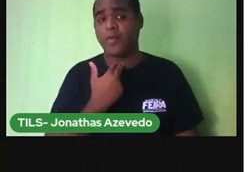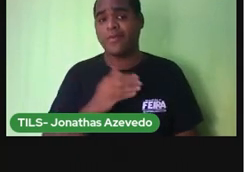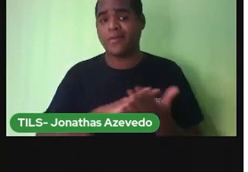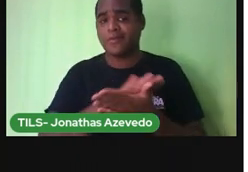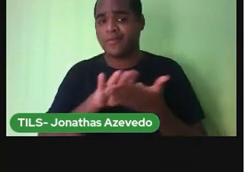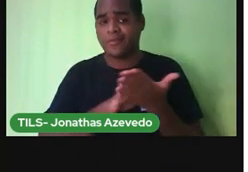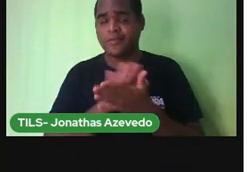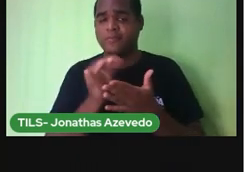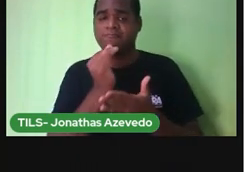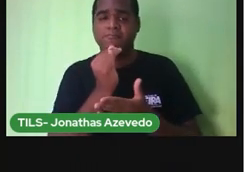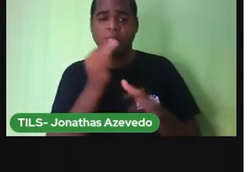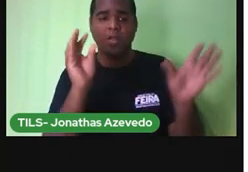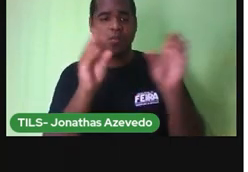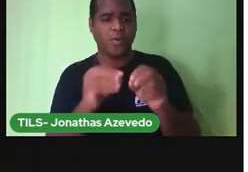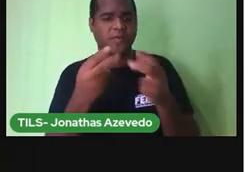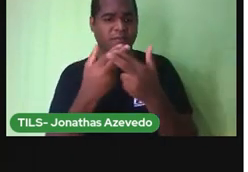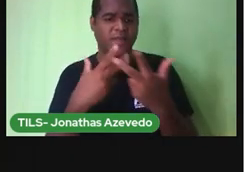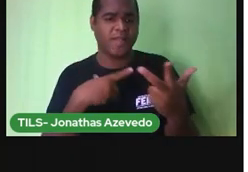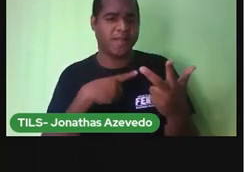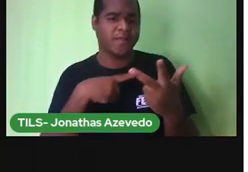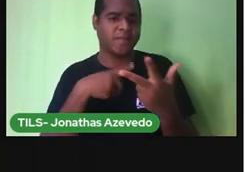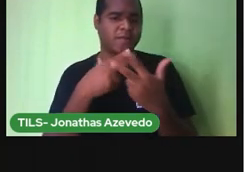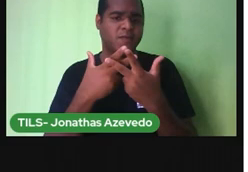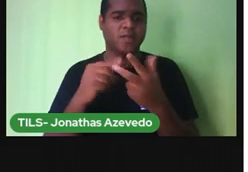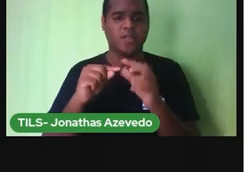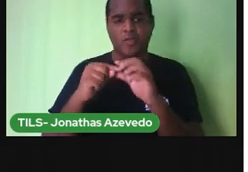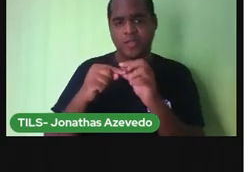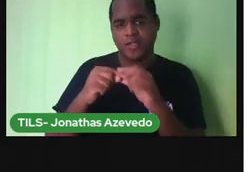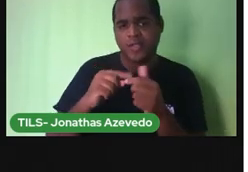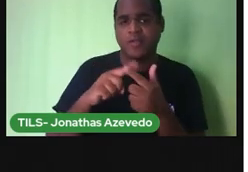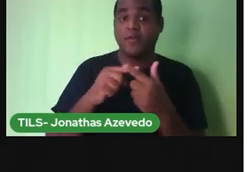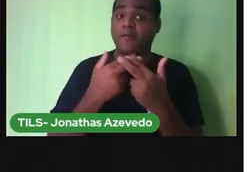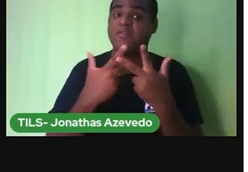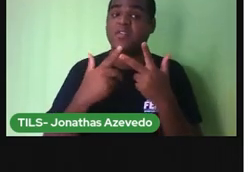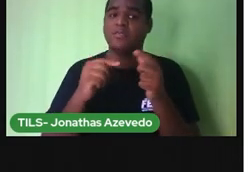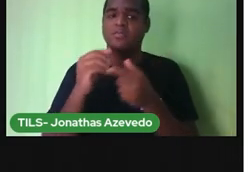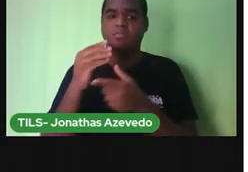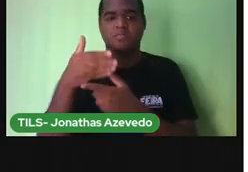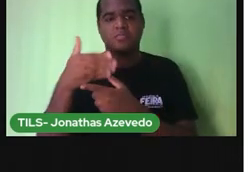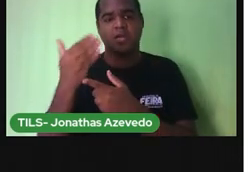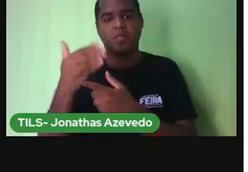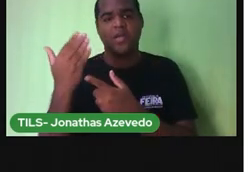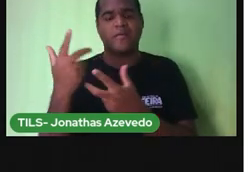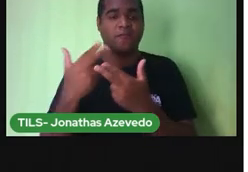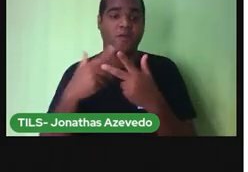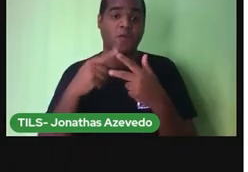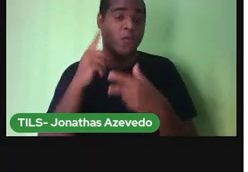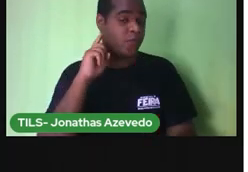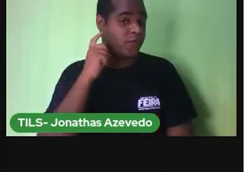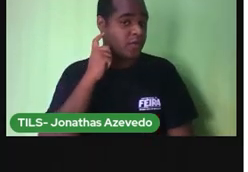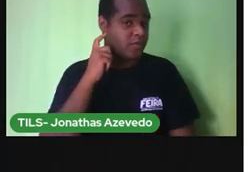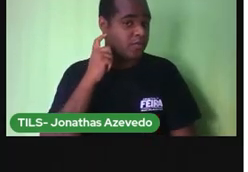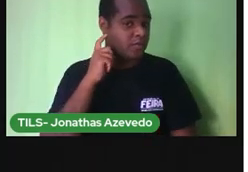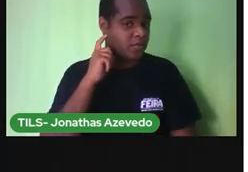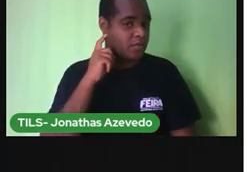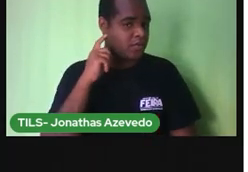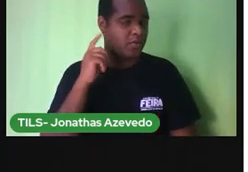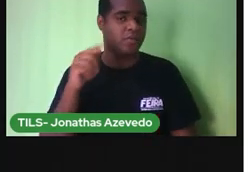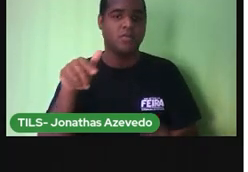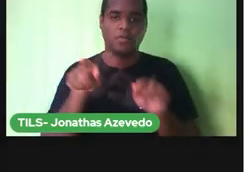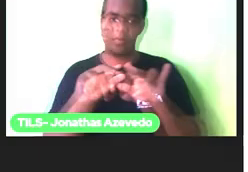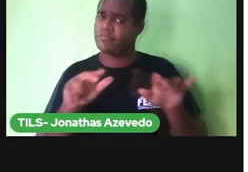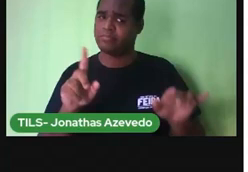colocar, tipo, bocal de paneta, paleta, nada dessas coisas. Nem no ouvido, e nem no